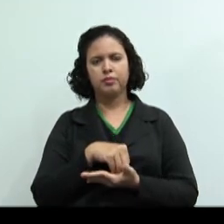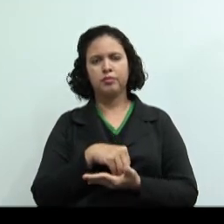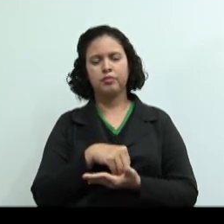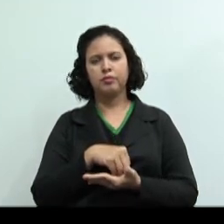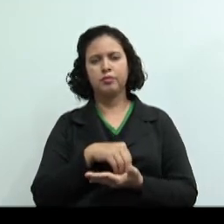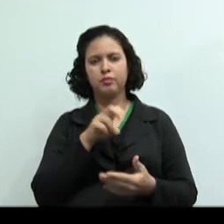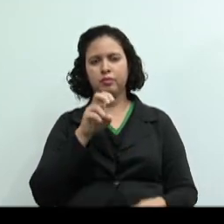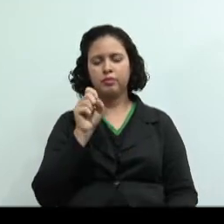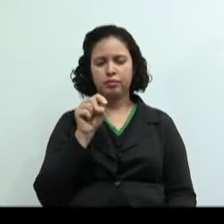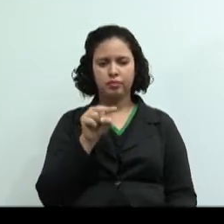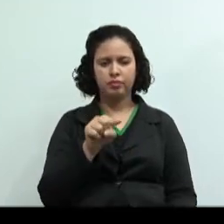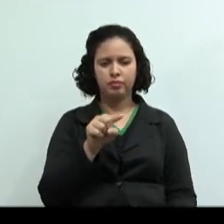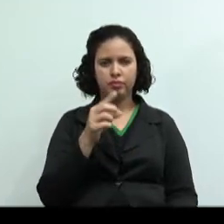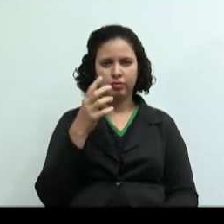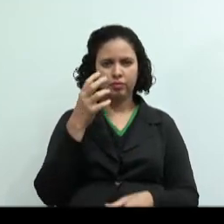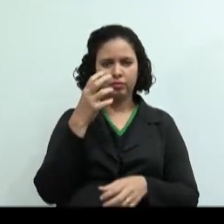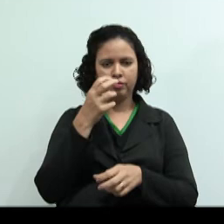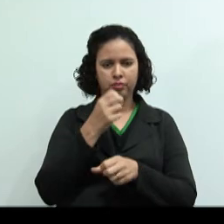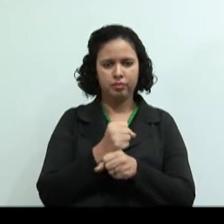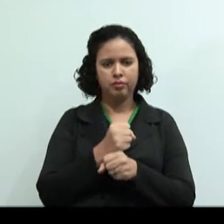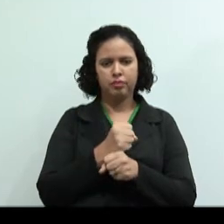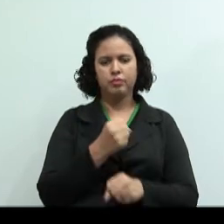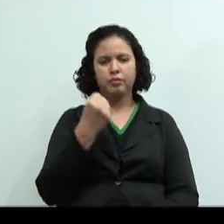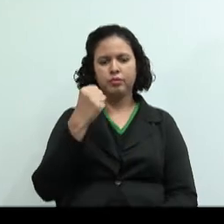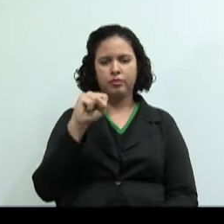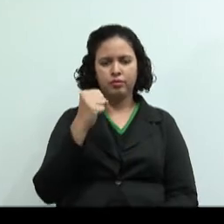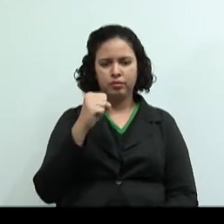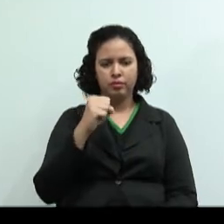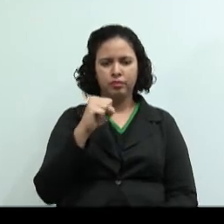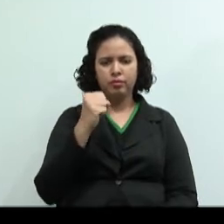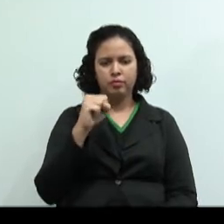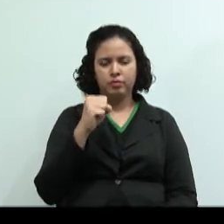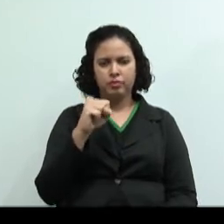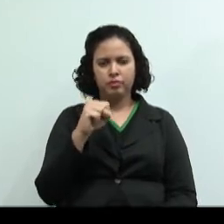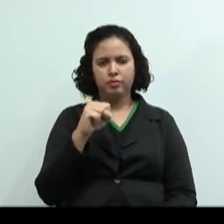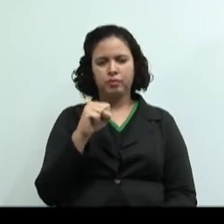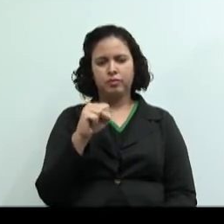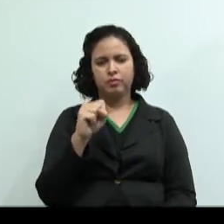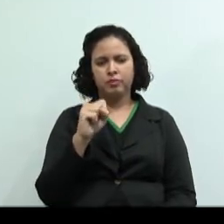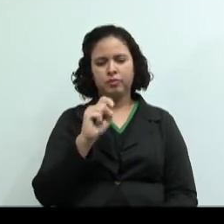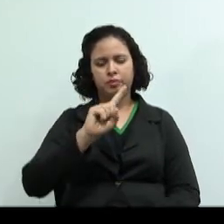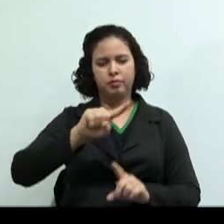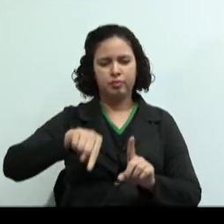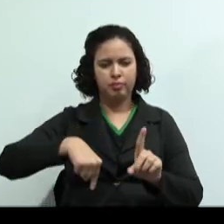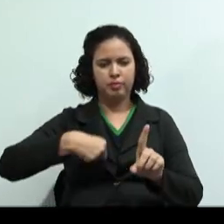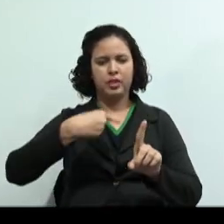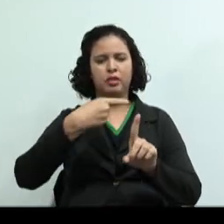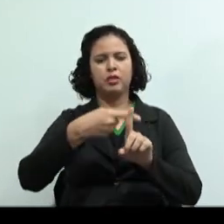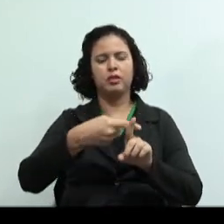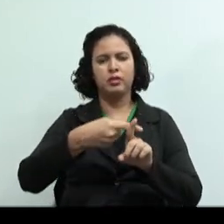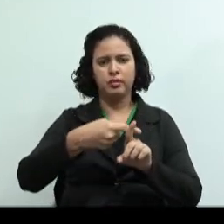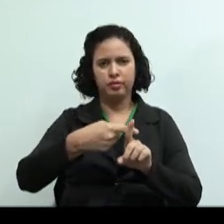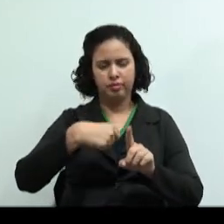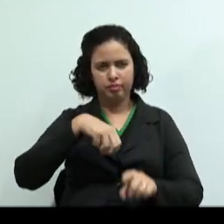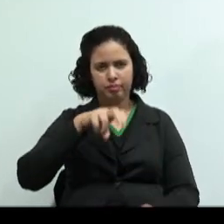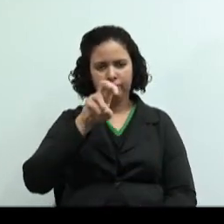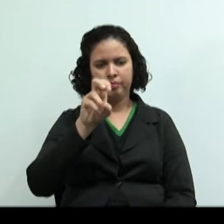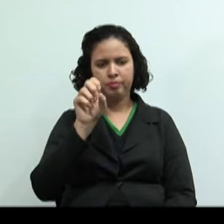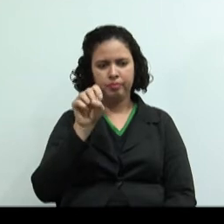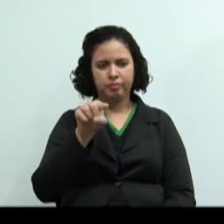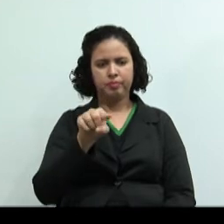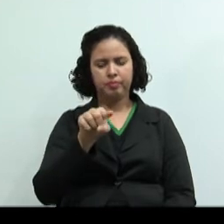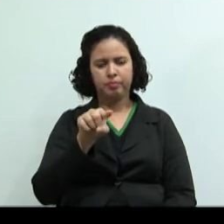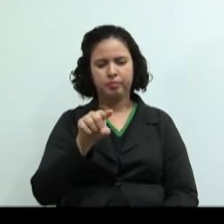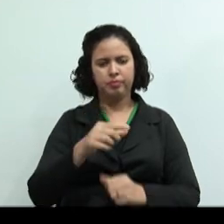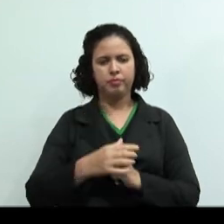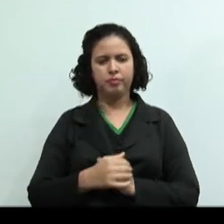R 5 mil. Na hora de somar aqui é R$ mais R$ mil. Aqui está faltando, vamos